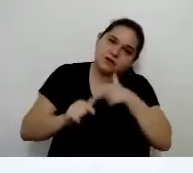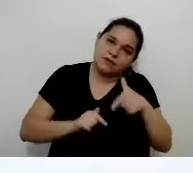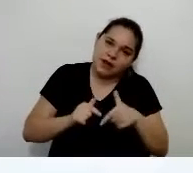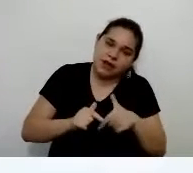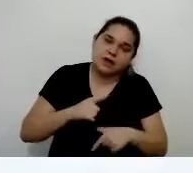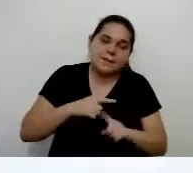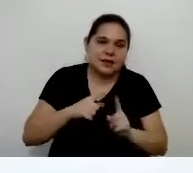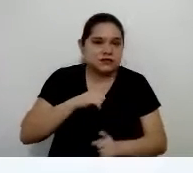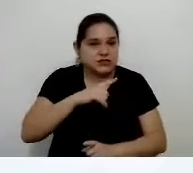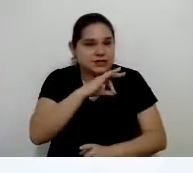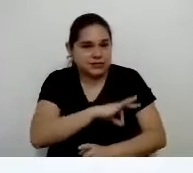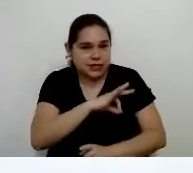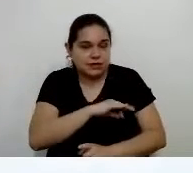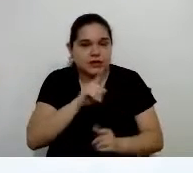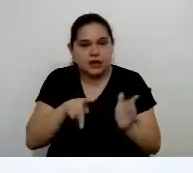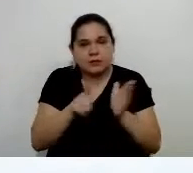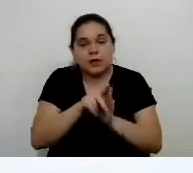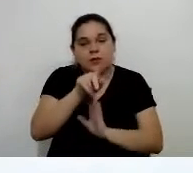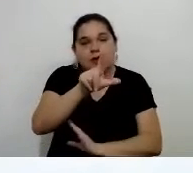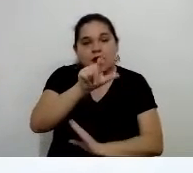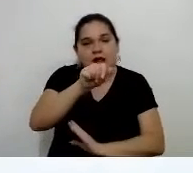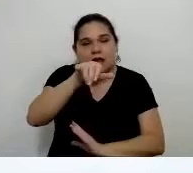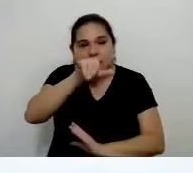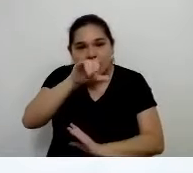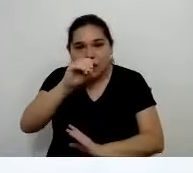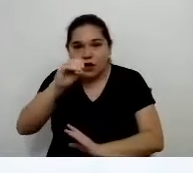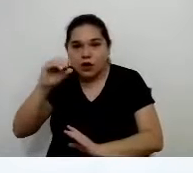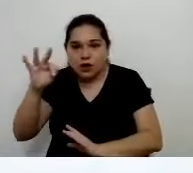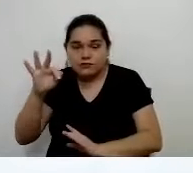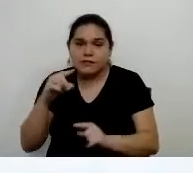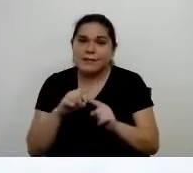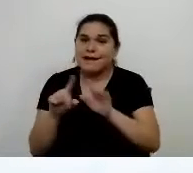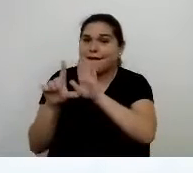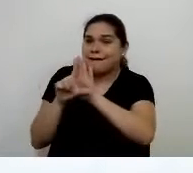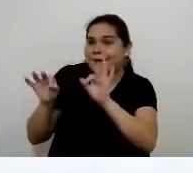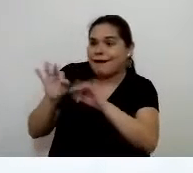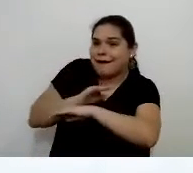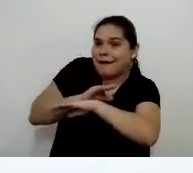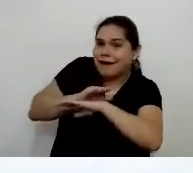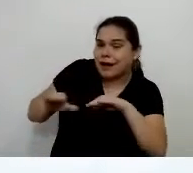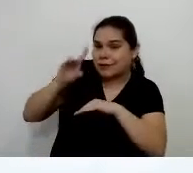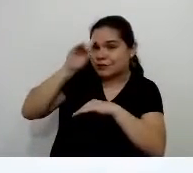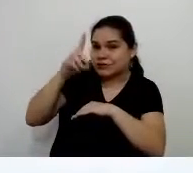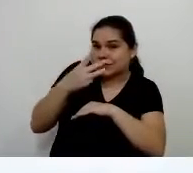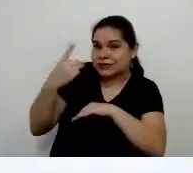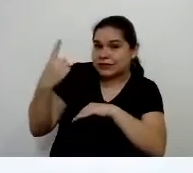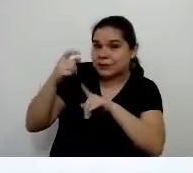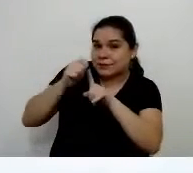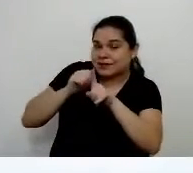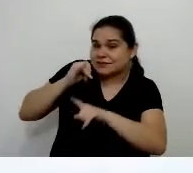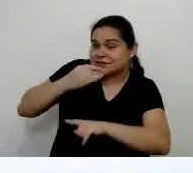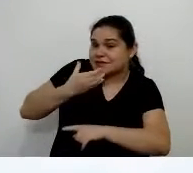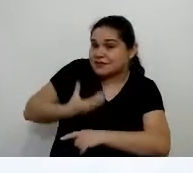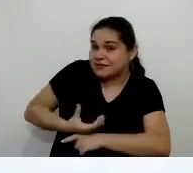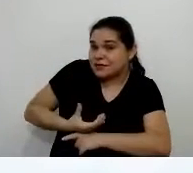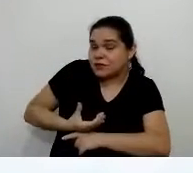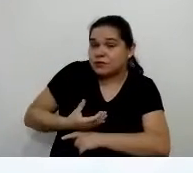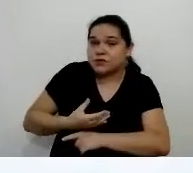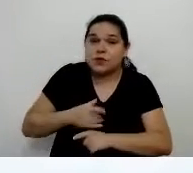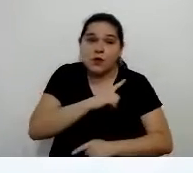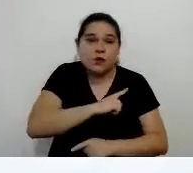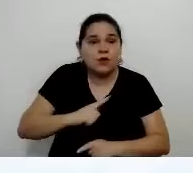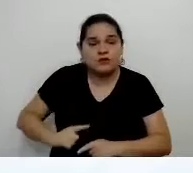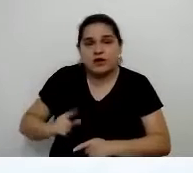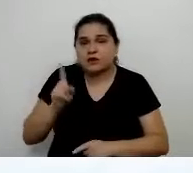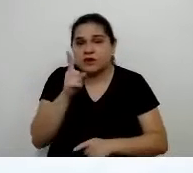remunerada, o chamado lay-off. Acontece que essa lei deixou de ter vigência em 31 de dezembro. O governo não renovou